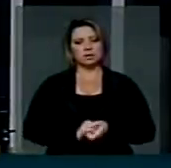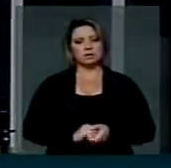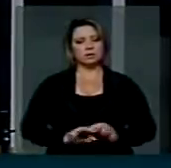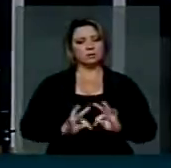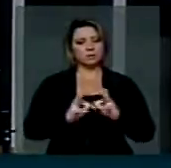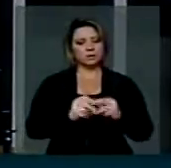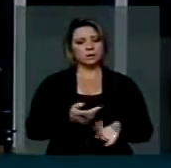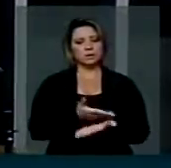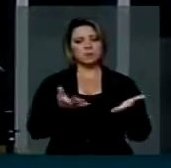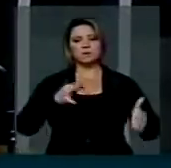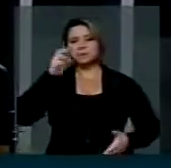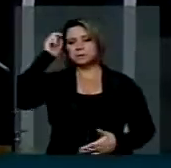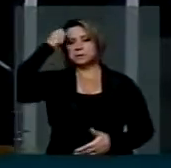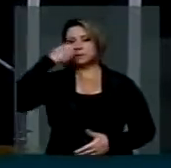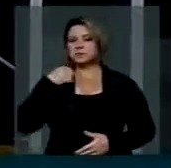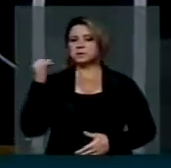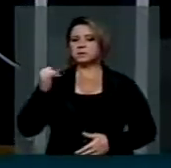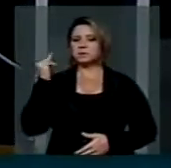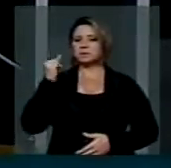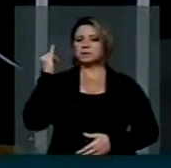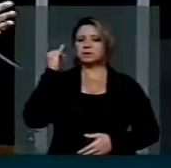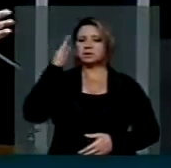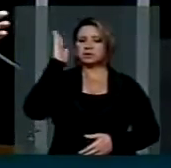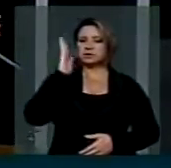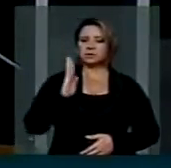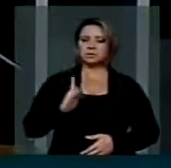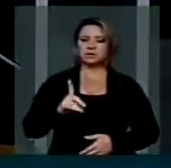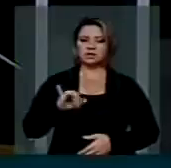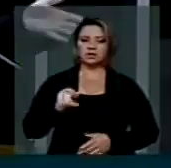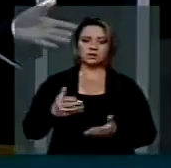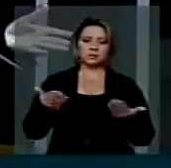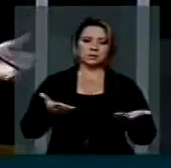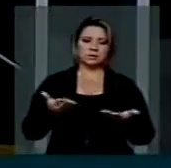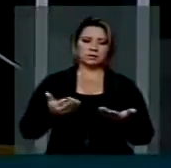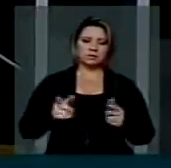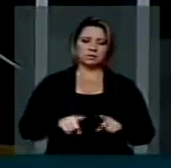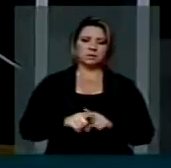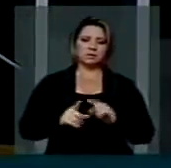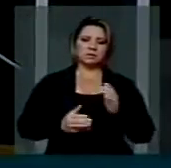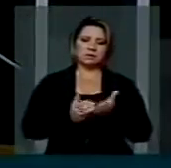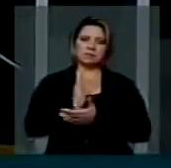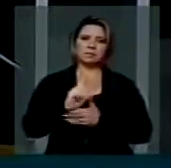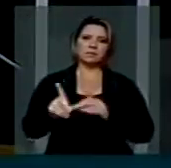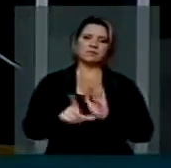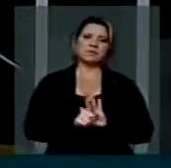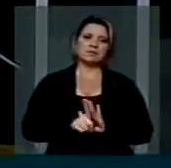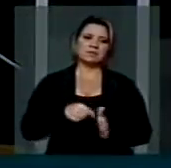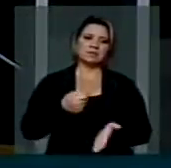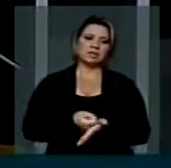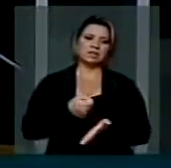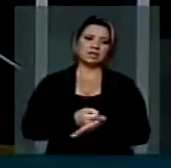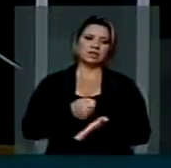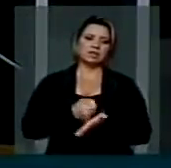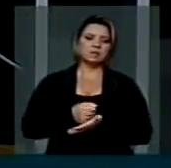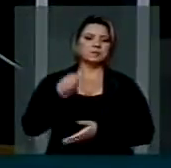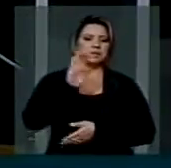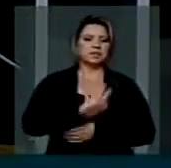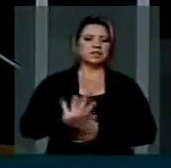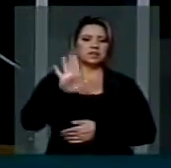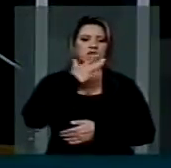brasileiros por esse tão importante dia e que devemos aprovar aqui a lei para que isso seja a nível nacional,